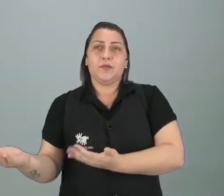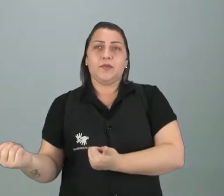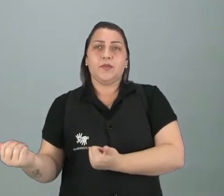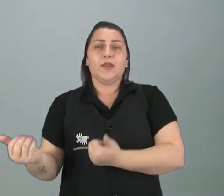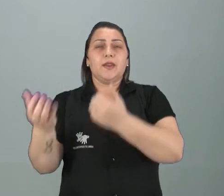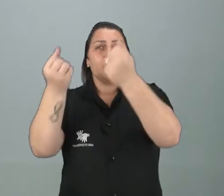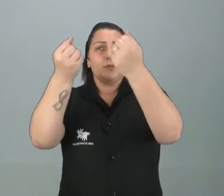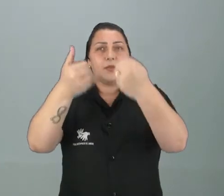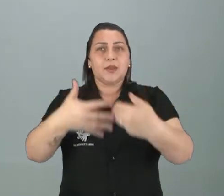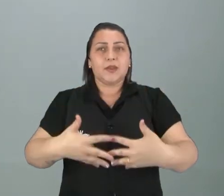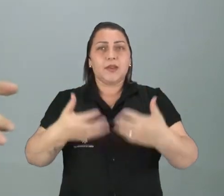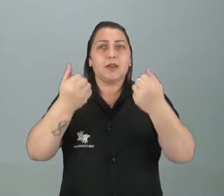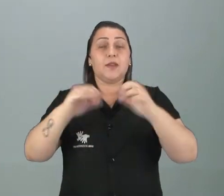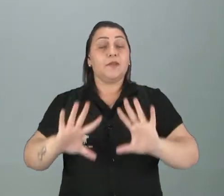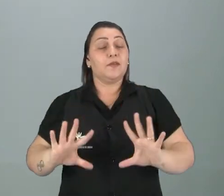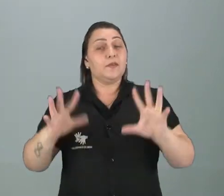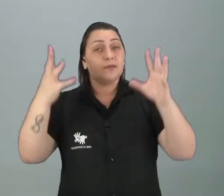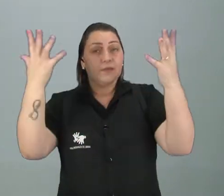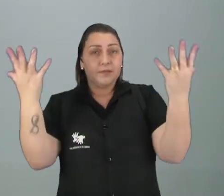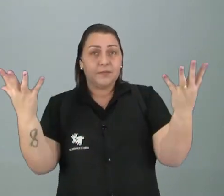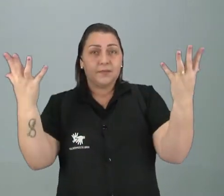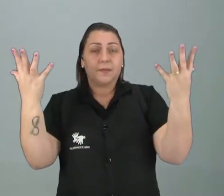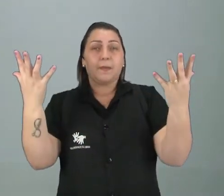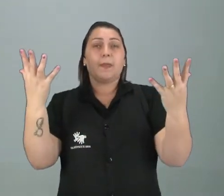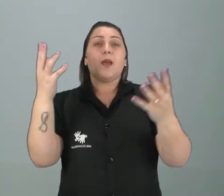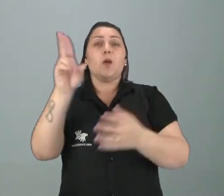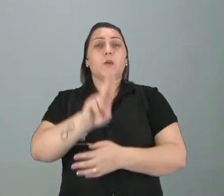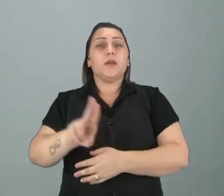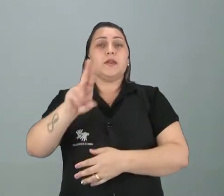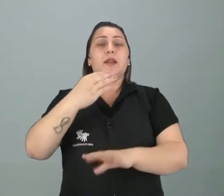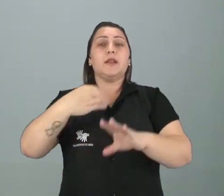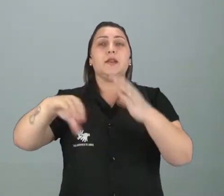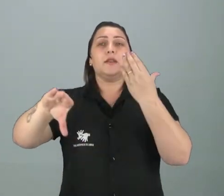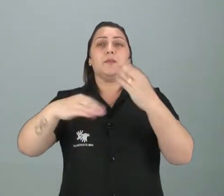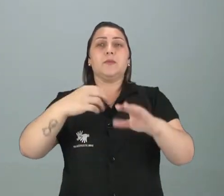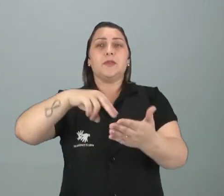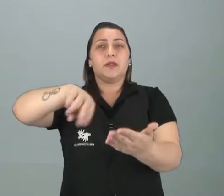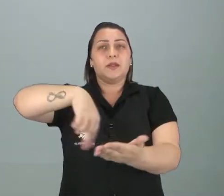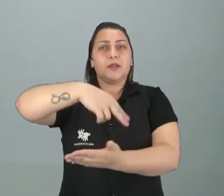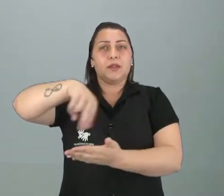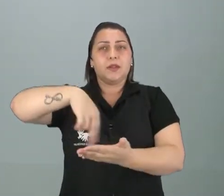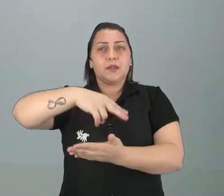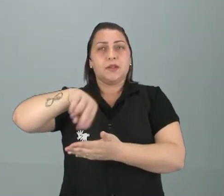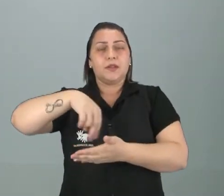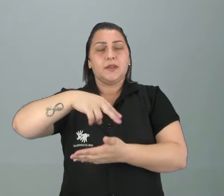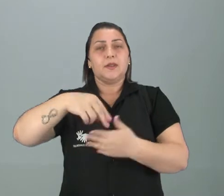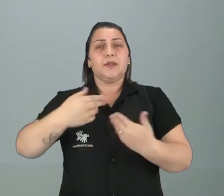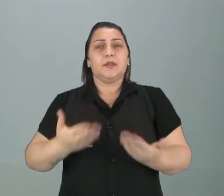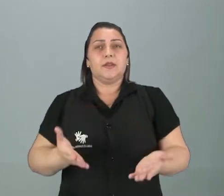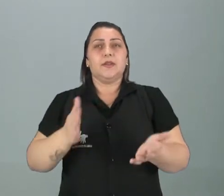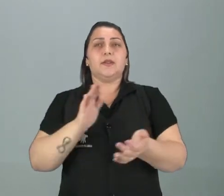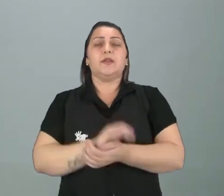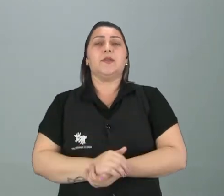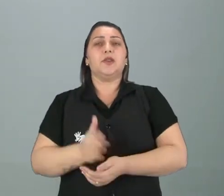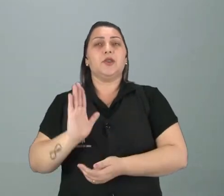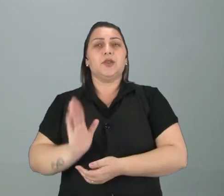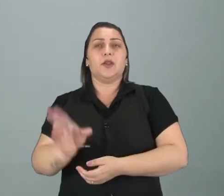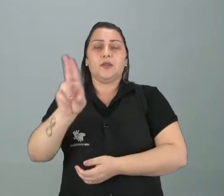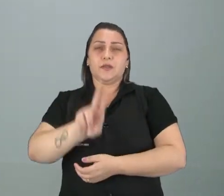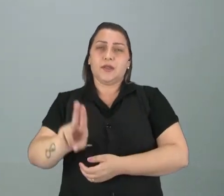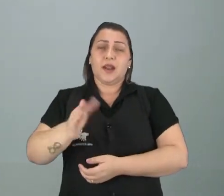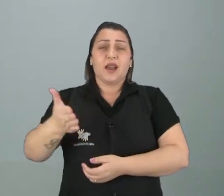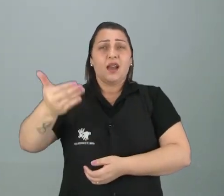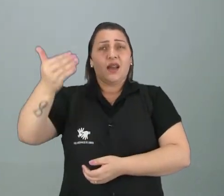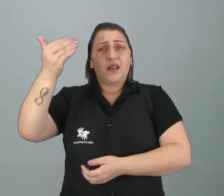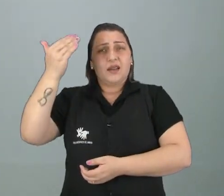recontando e festejando, usando as músicas, usando as danças que são também, né, que foram utilizadas